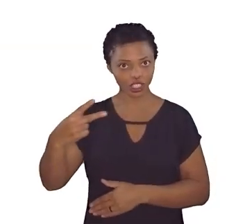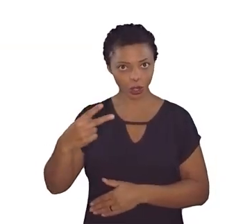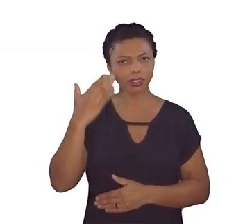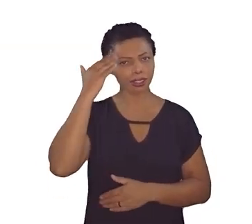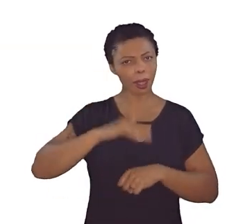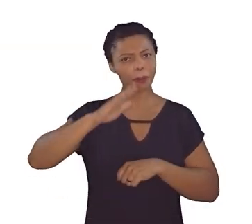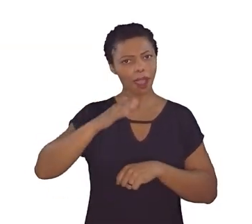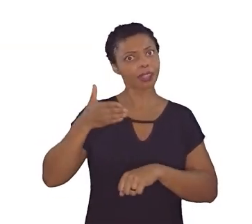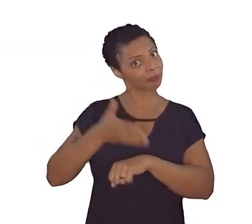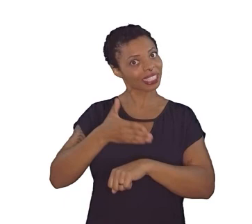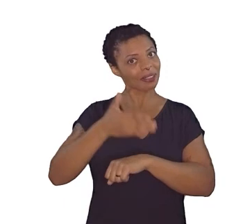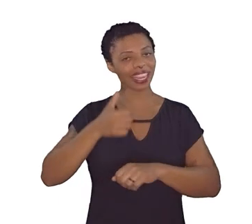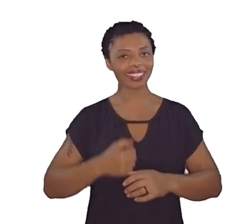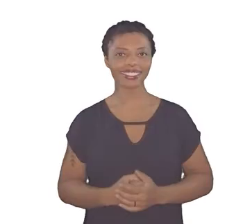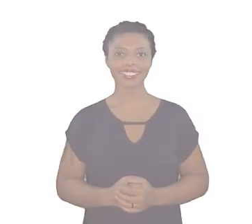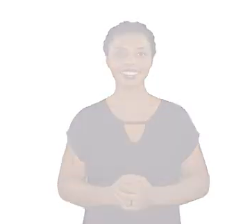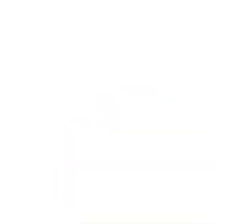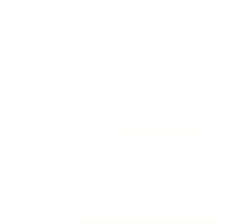Saiba mais e participe!